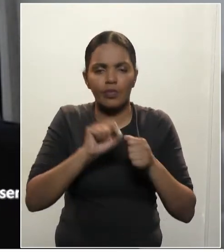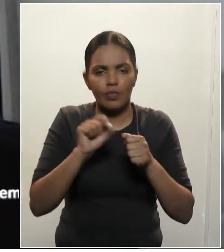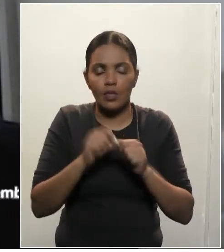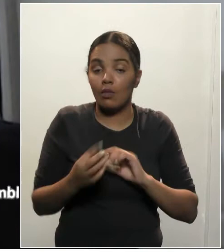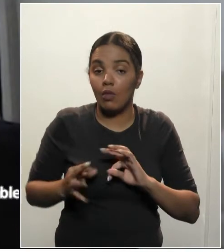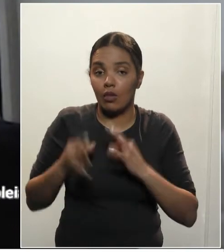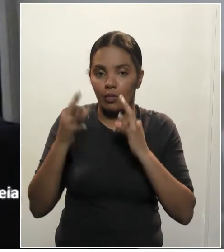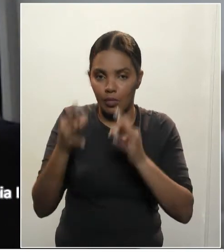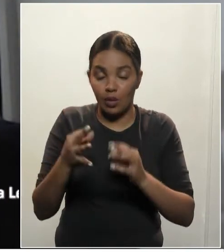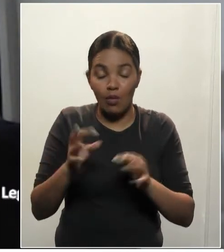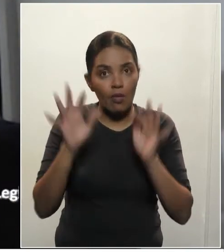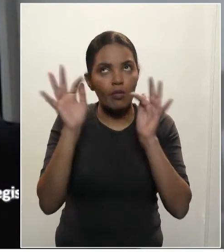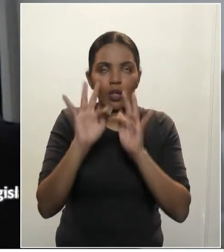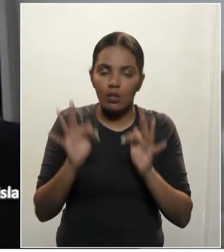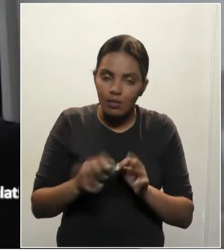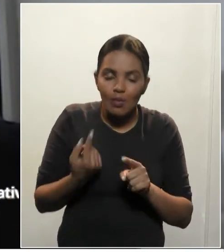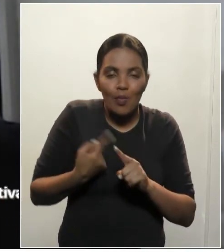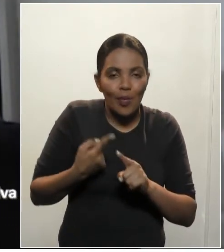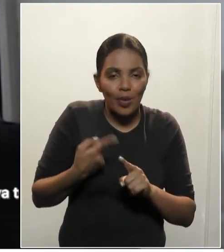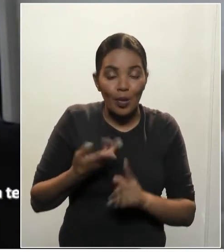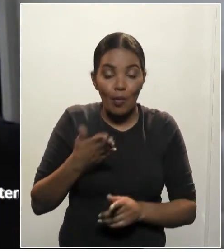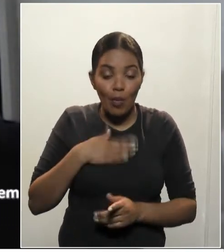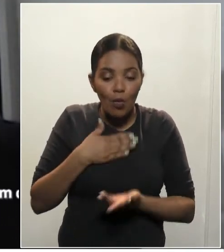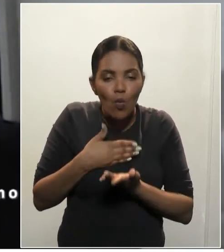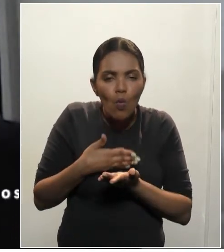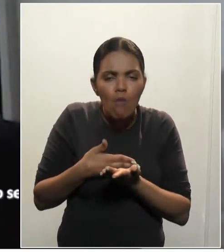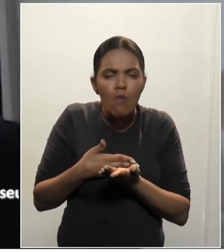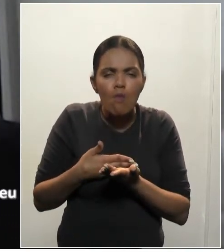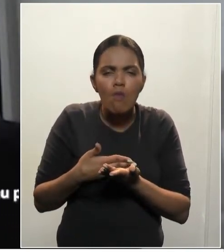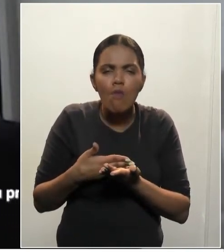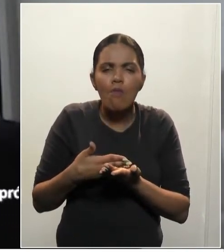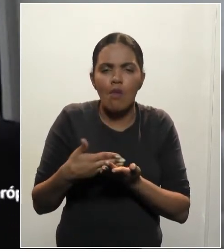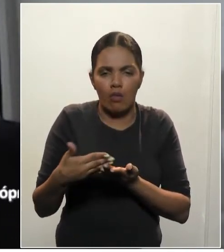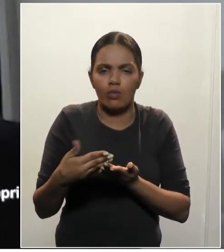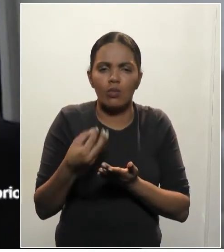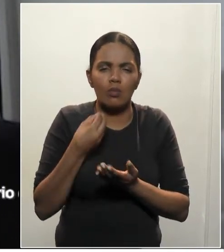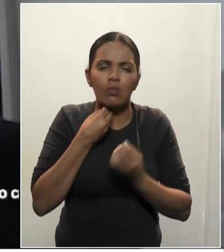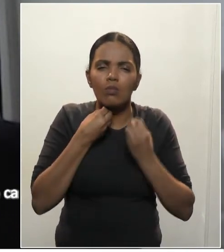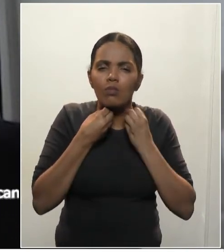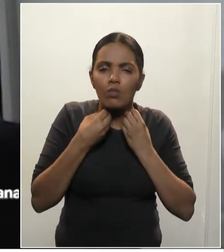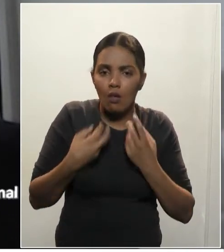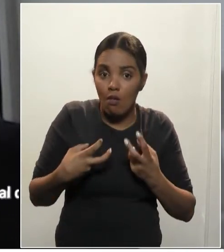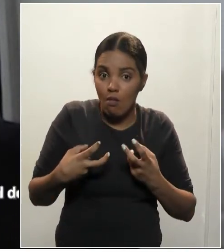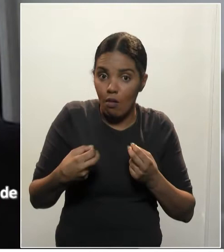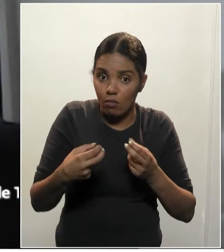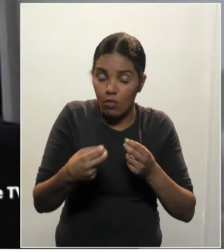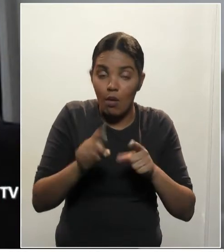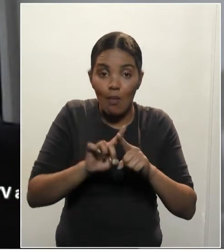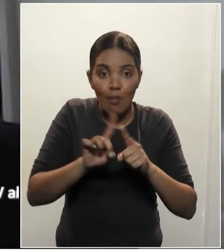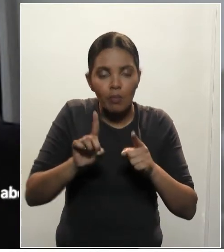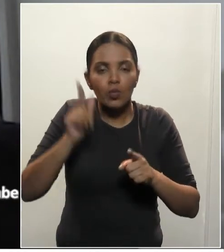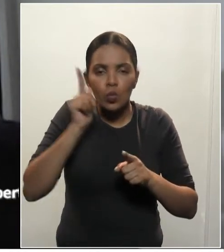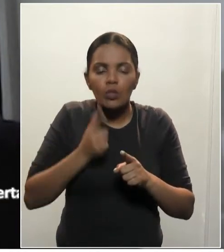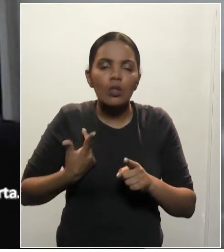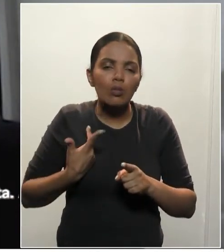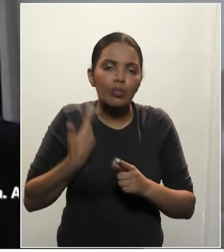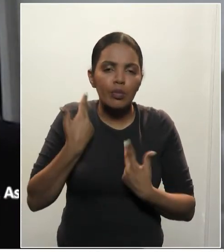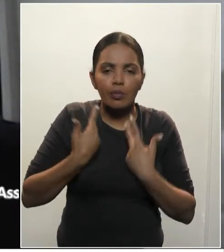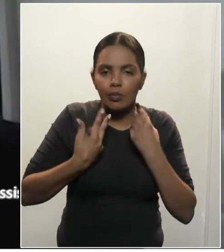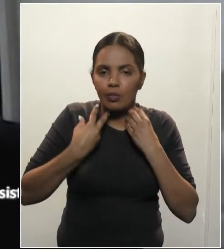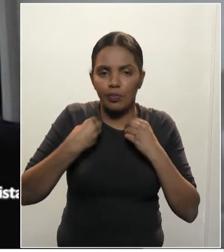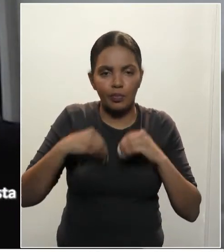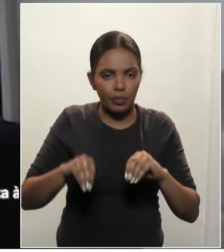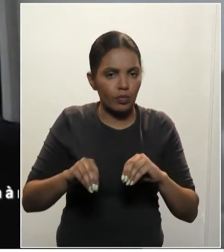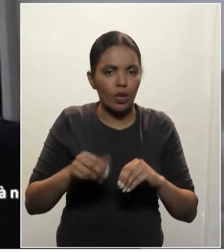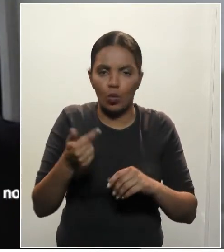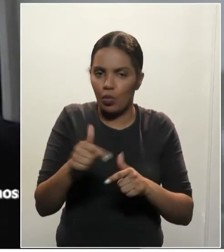Felizmente, o meu caso era bem inicial. Aí foi possível a extração sem maiores problemas. Mas fica